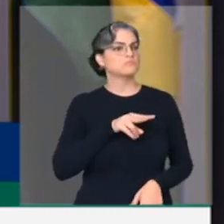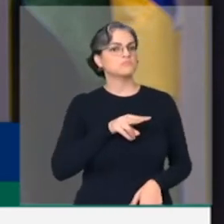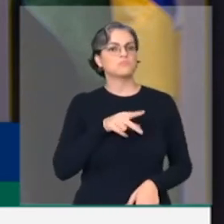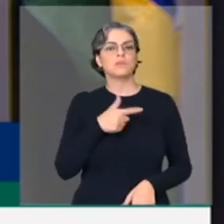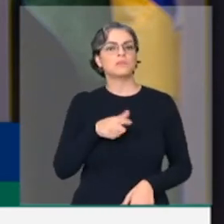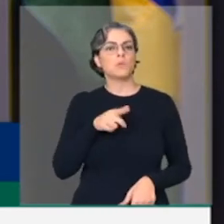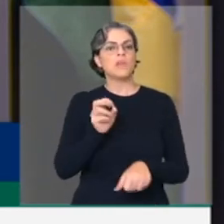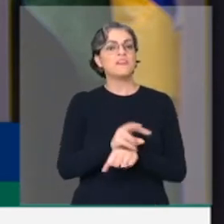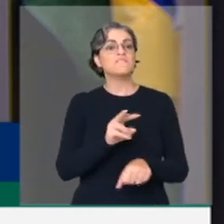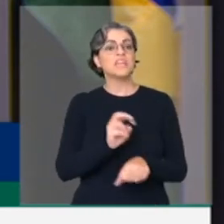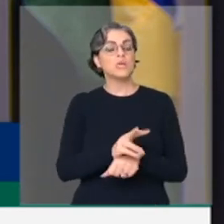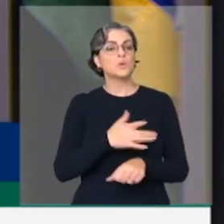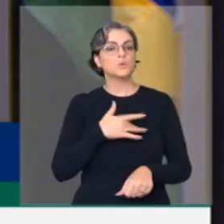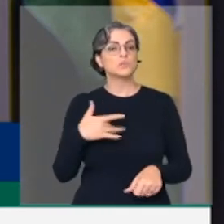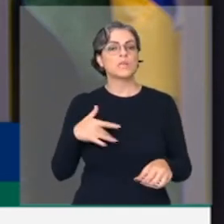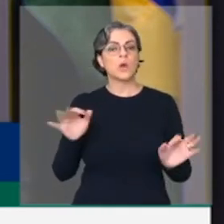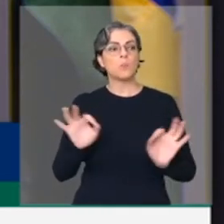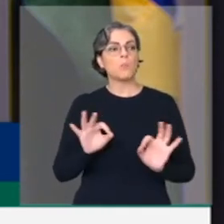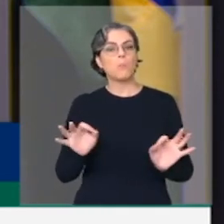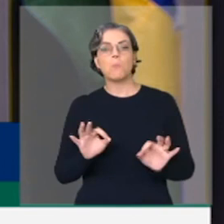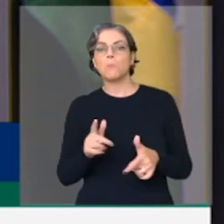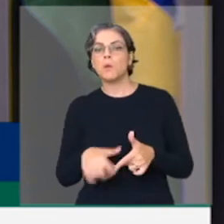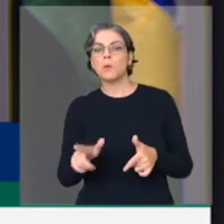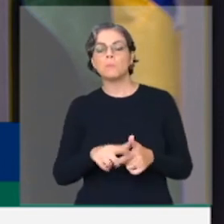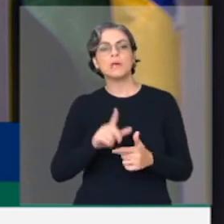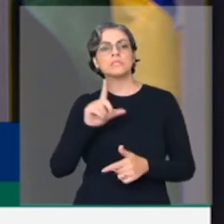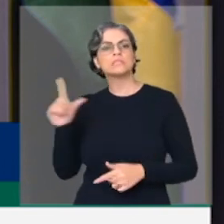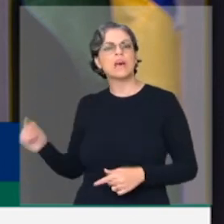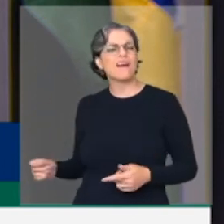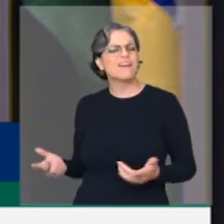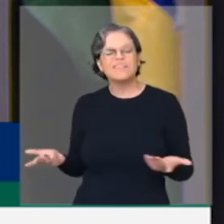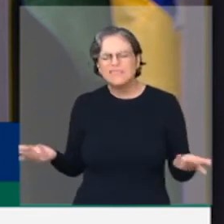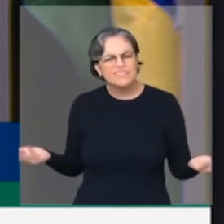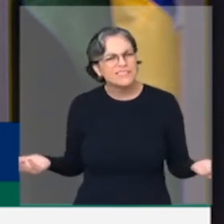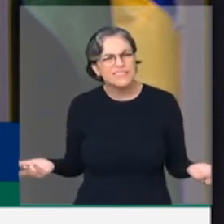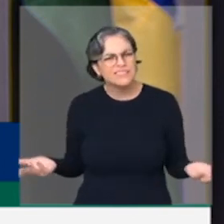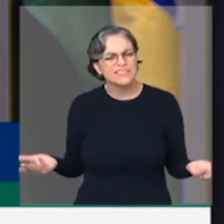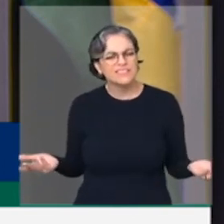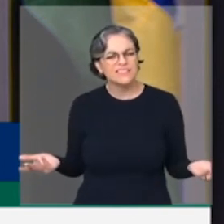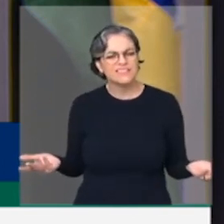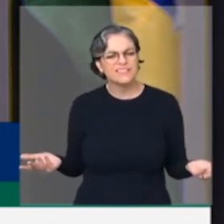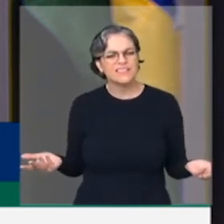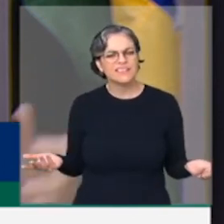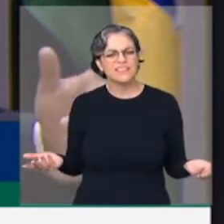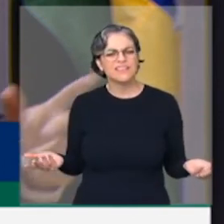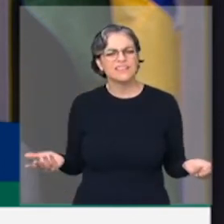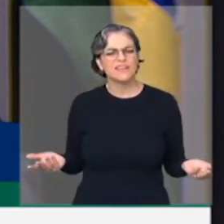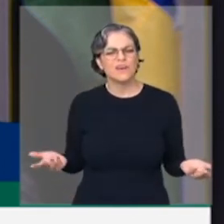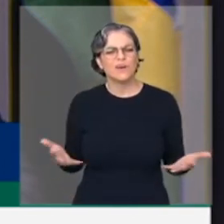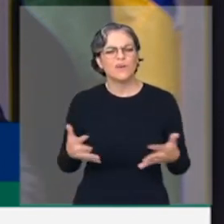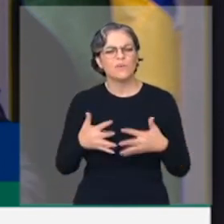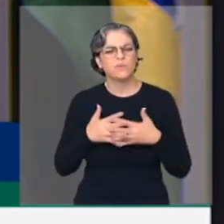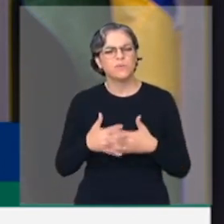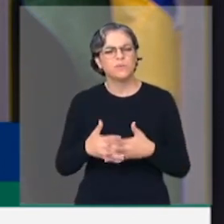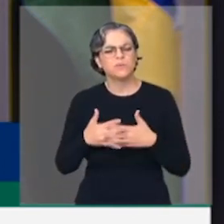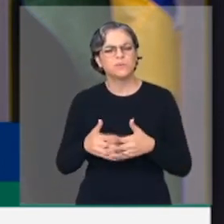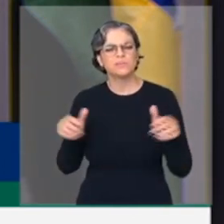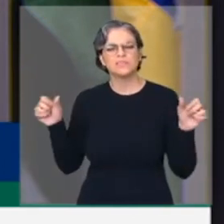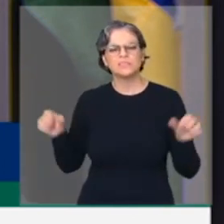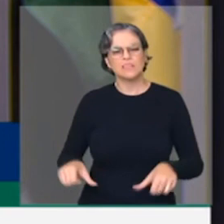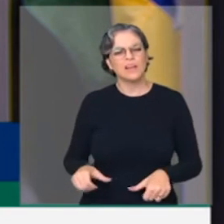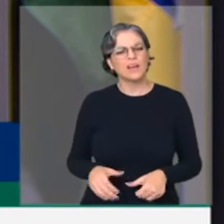está, e desce. E aí, com isso, vai fazendo o maior congestionamento da história de Niterói.